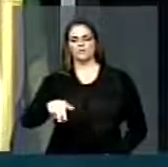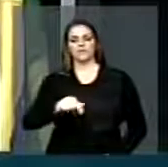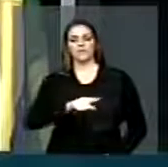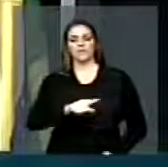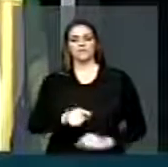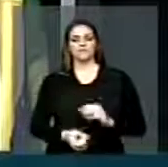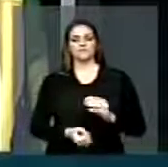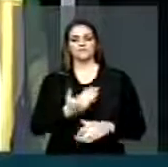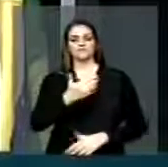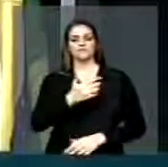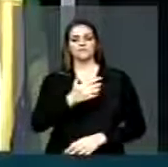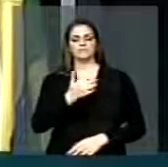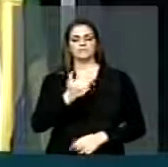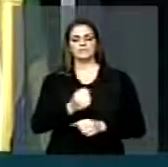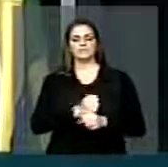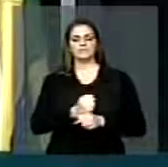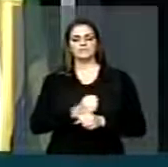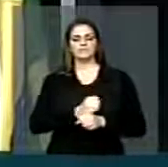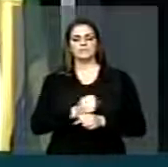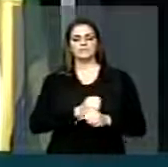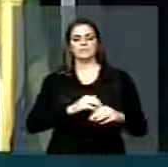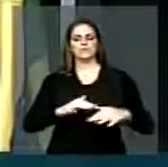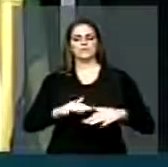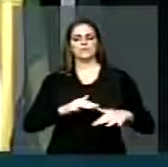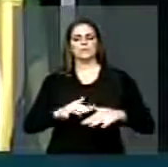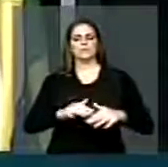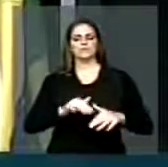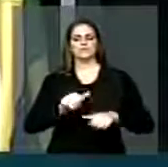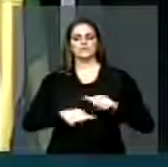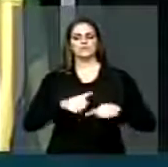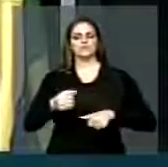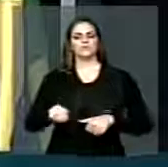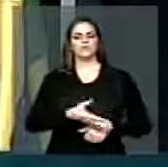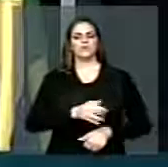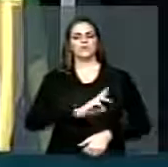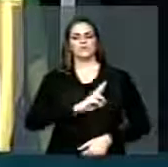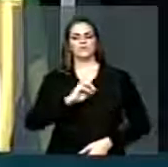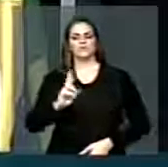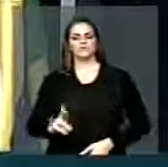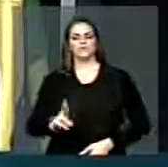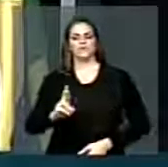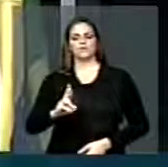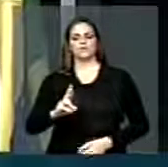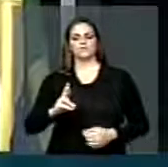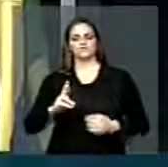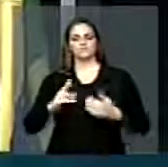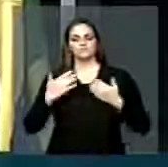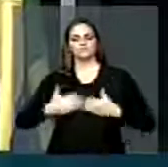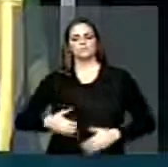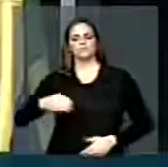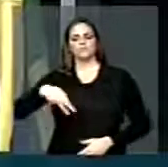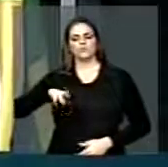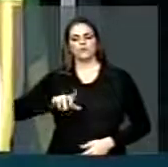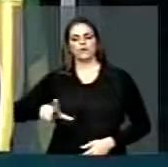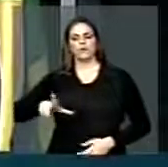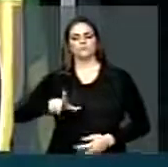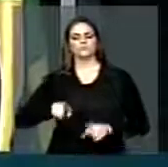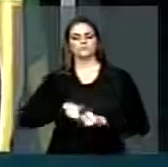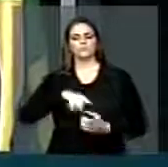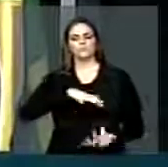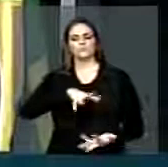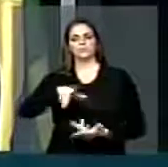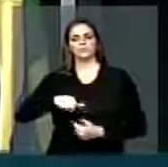de Schoenstern, cujo objetivo é a renovação religiosa e moral do mundo. Na sua vida profissional ele enfrentou grande